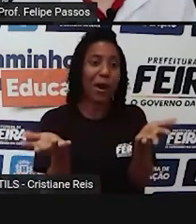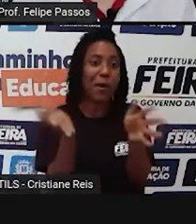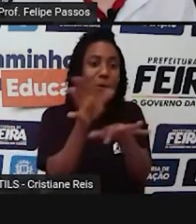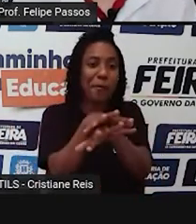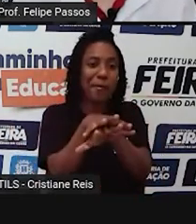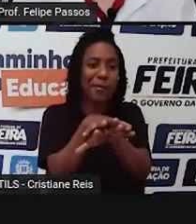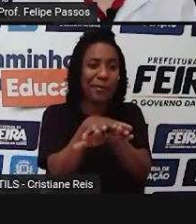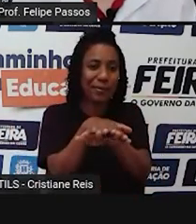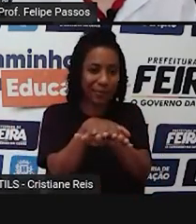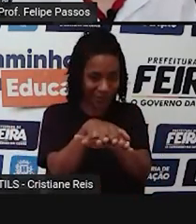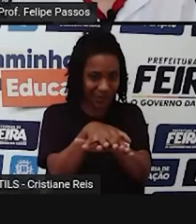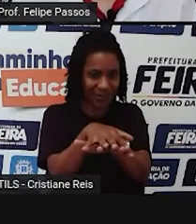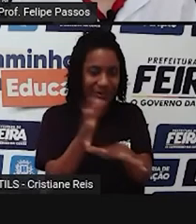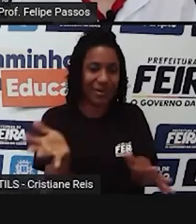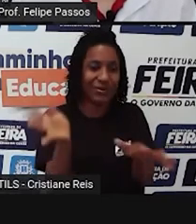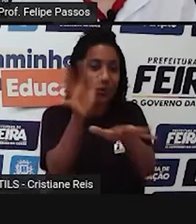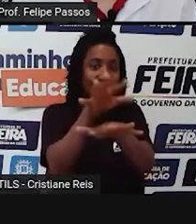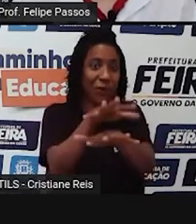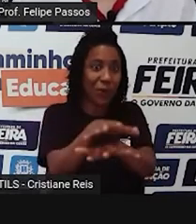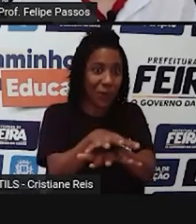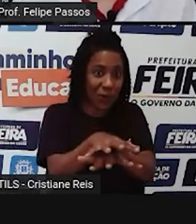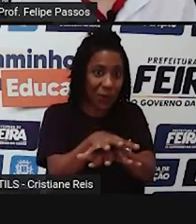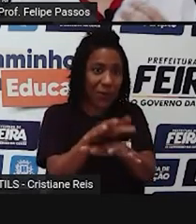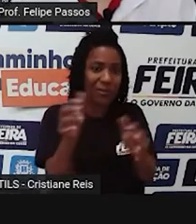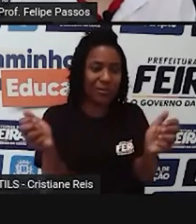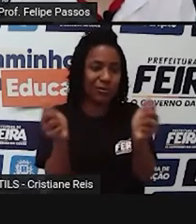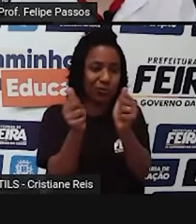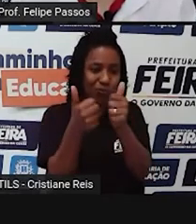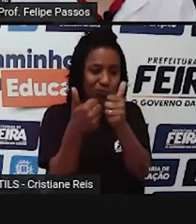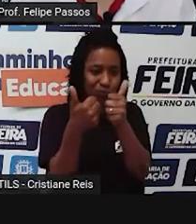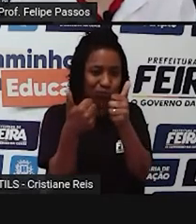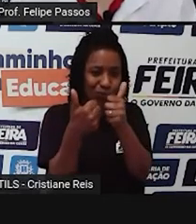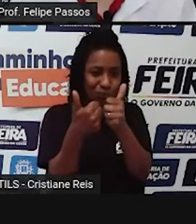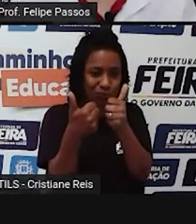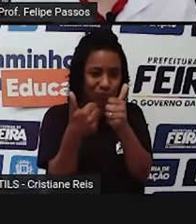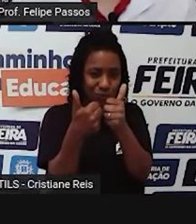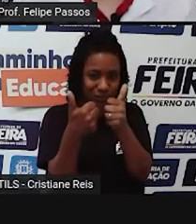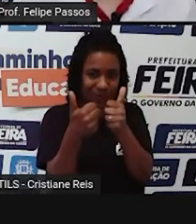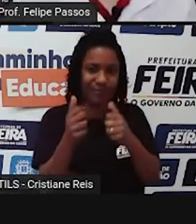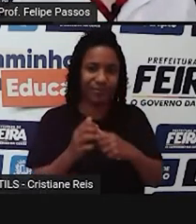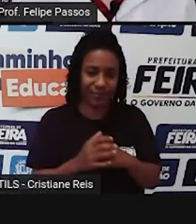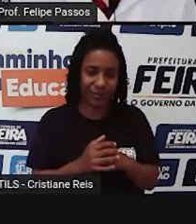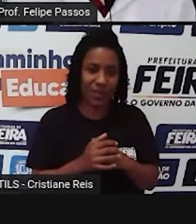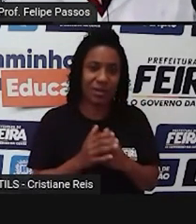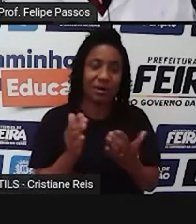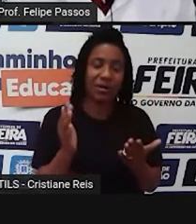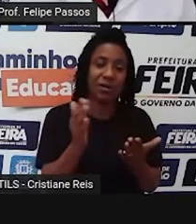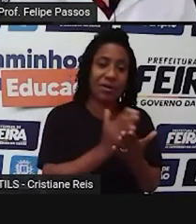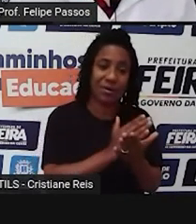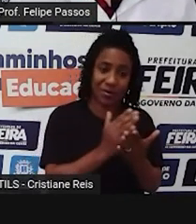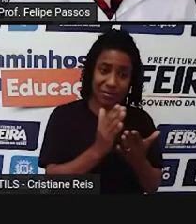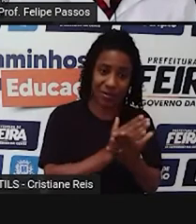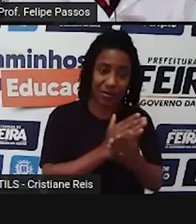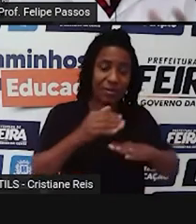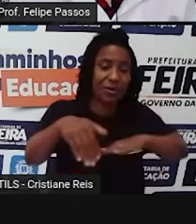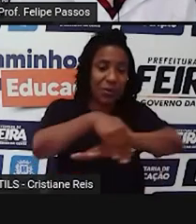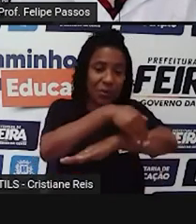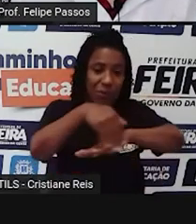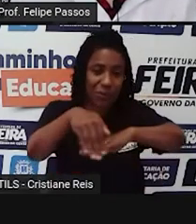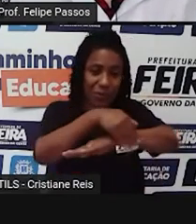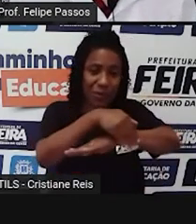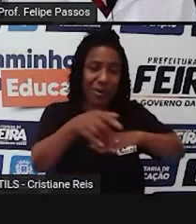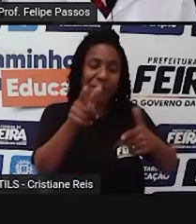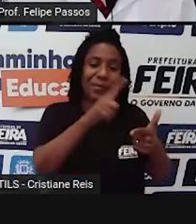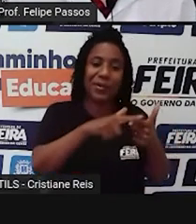Essas duas cidades, elas estão juntinhas uma da outra. Tem ruas aqui que às vezes o pessoal tem até alguns problemas, né? A conta de